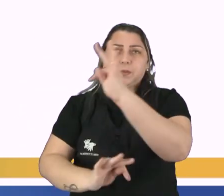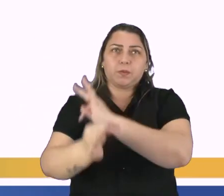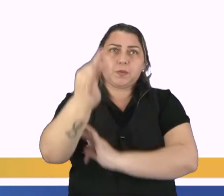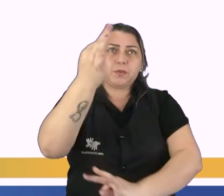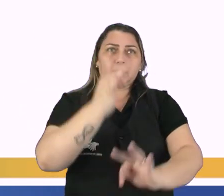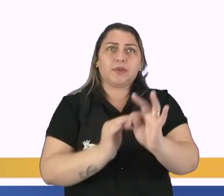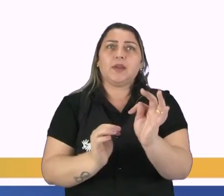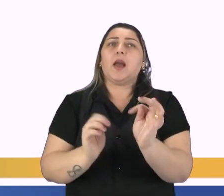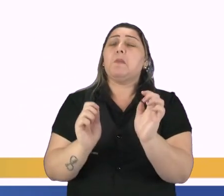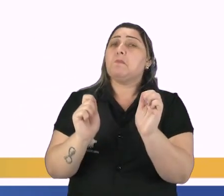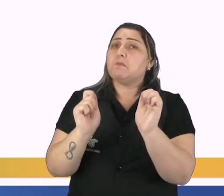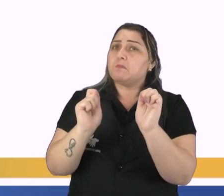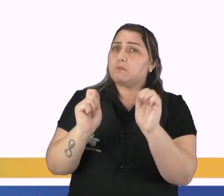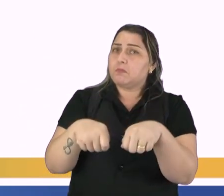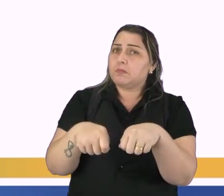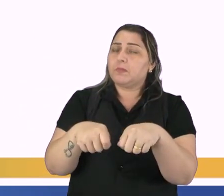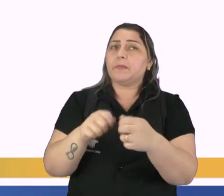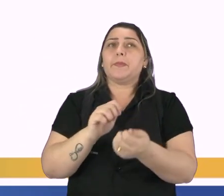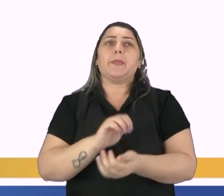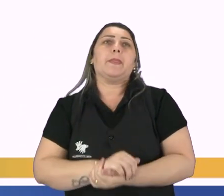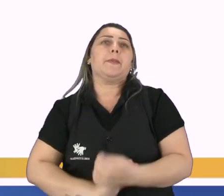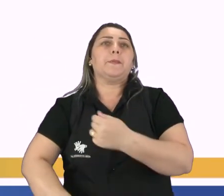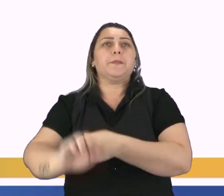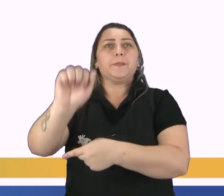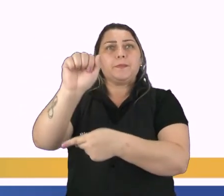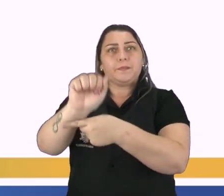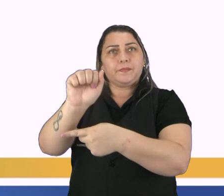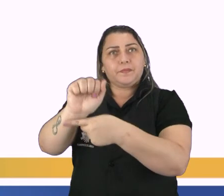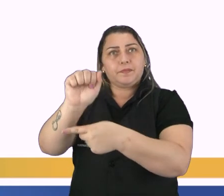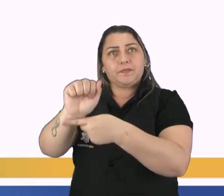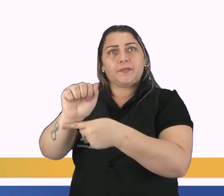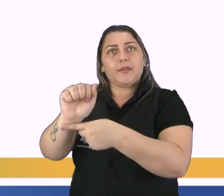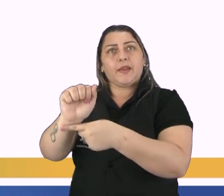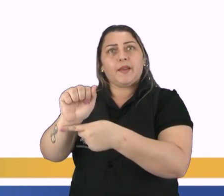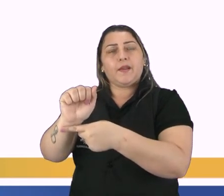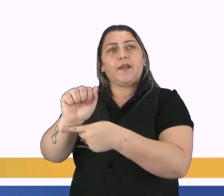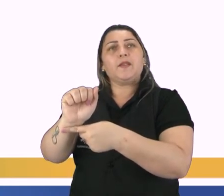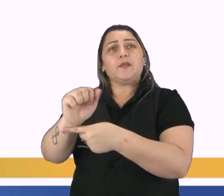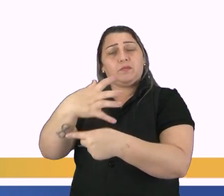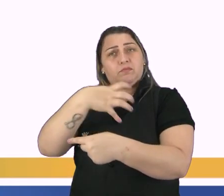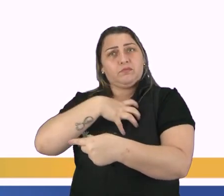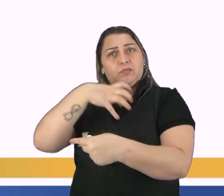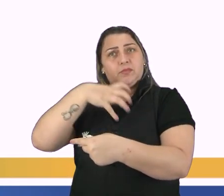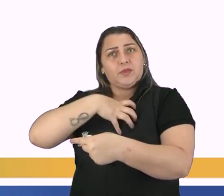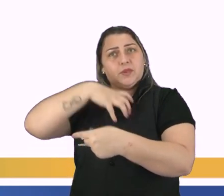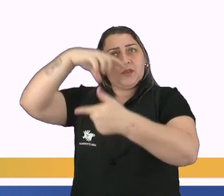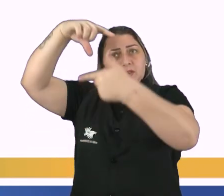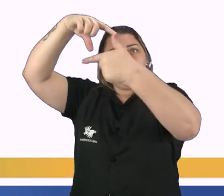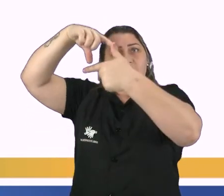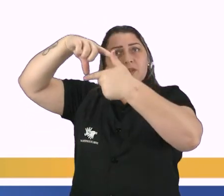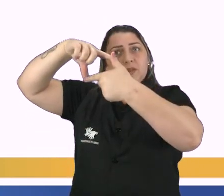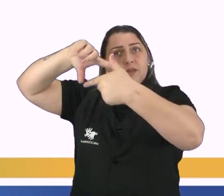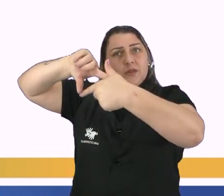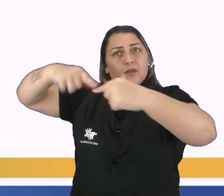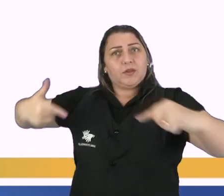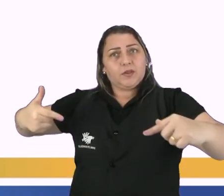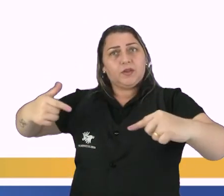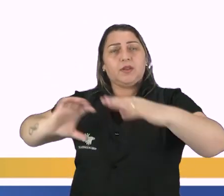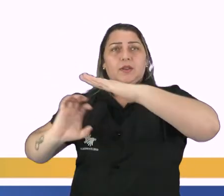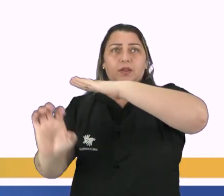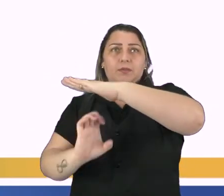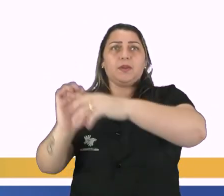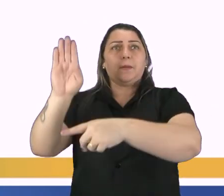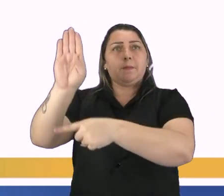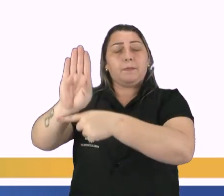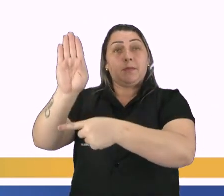é possível afirmar que? Letra A, ela manteve as formas tradicionais de comércio. Letra